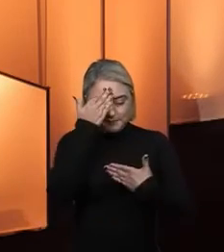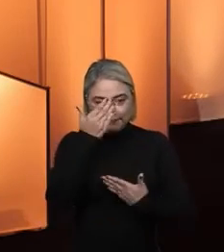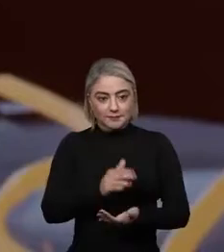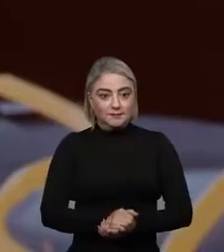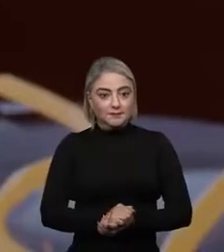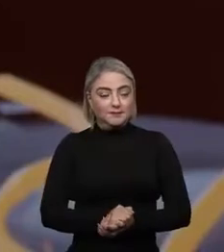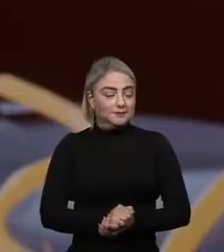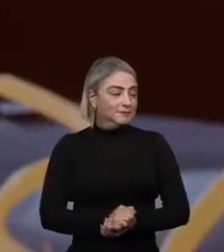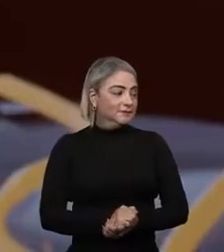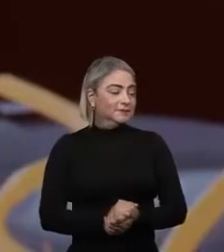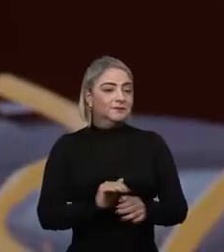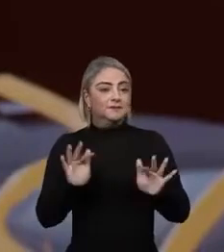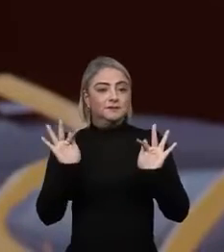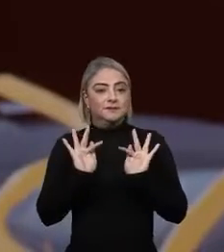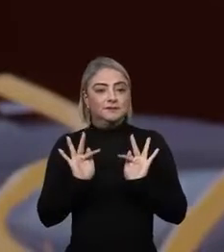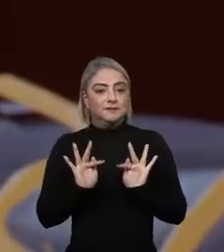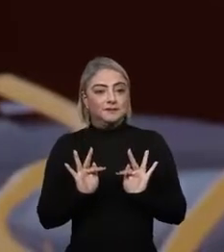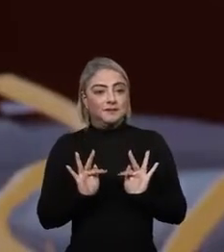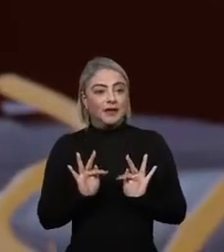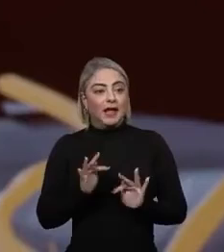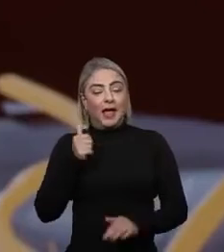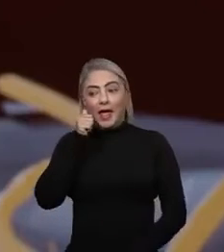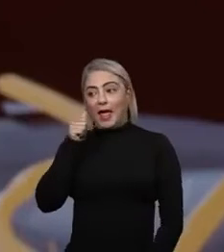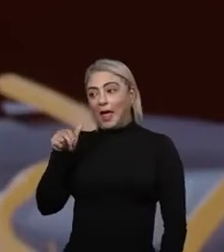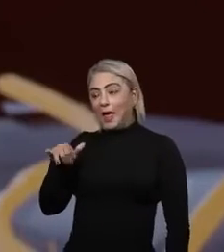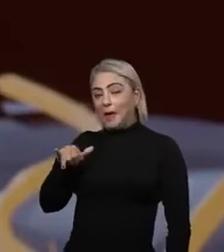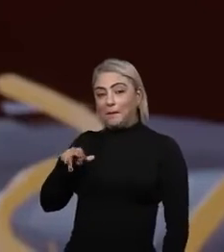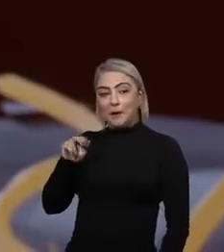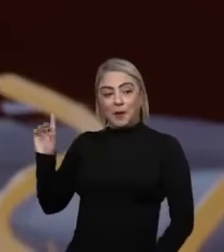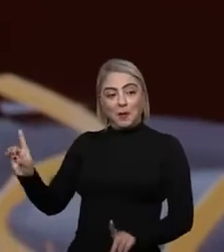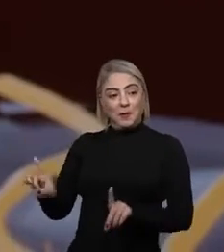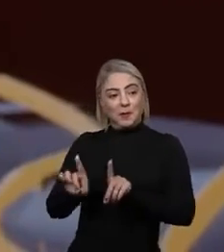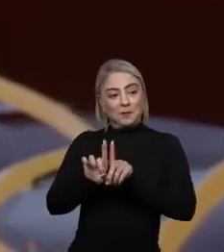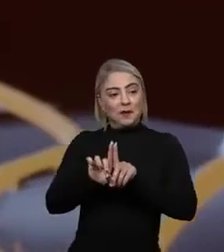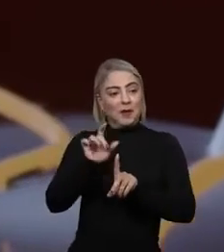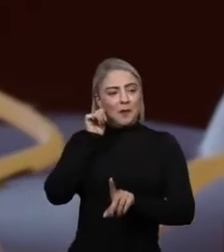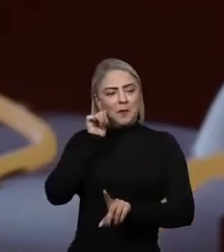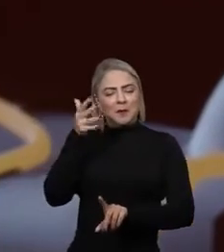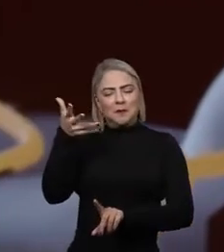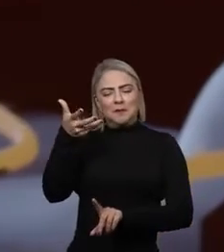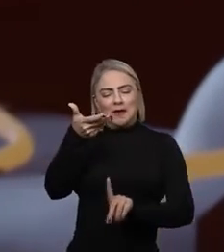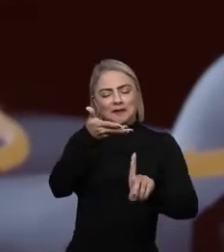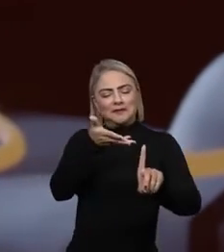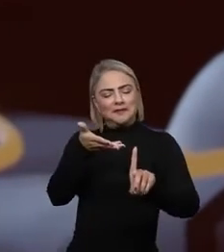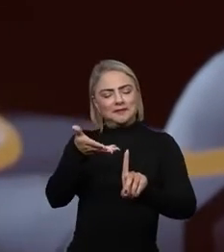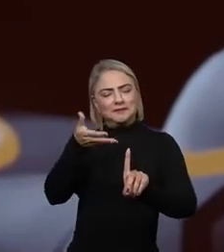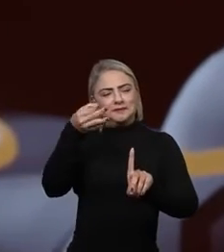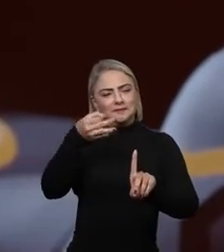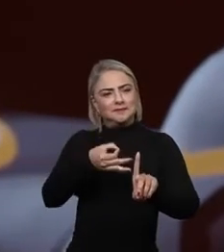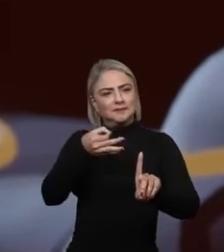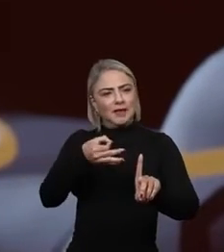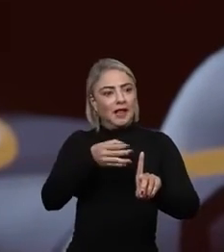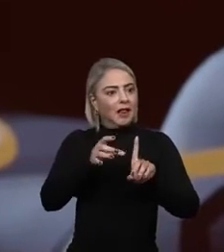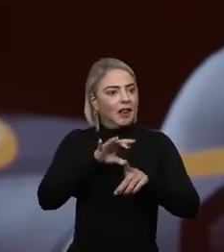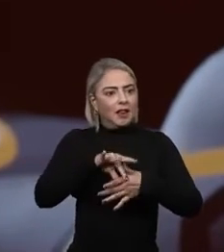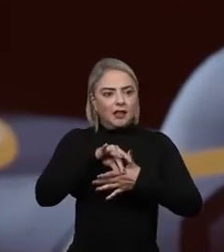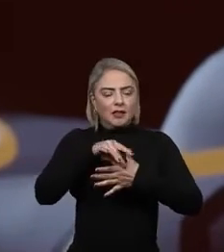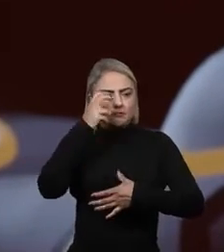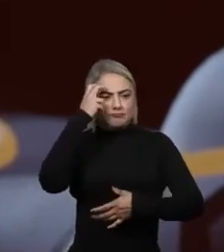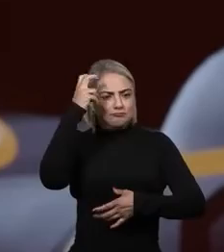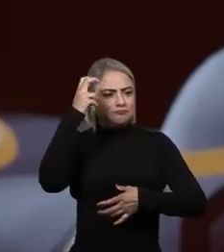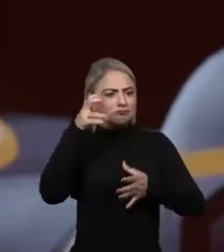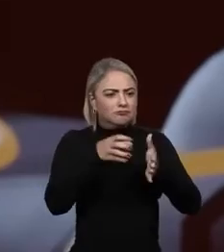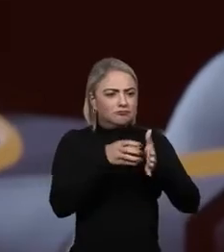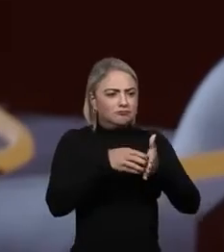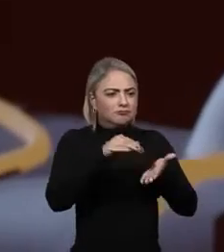eu fico muito grato à Manu, que foi a minha parceira aqui hoje. Uma mulher fantástica, sensacional. Está liderando todo o processo de inteligência de dados